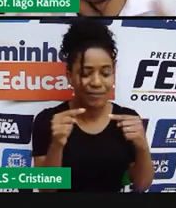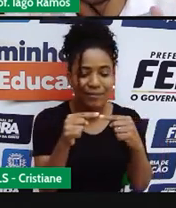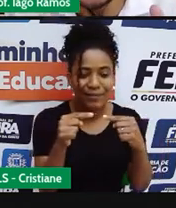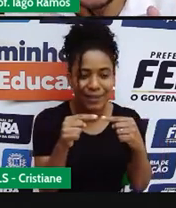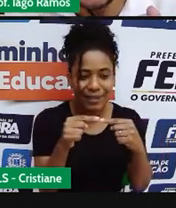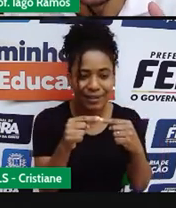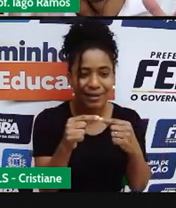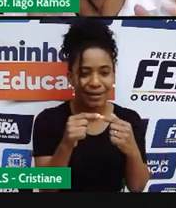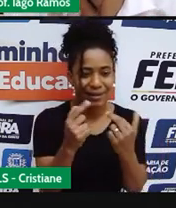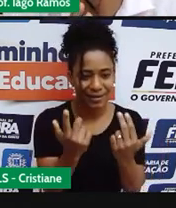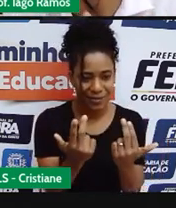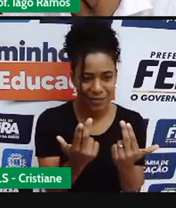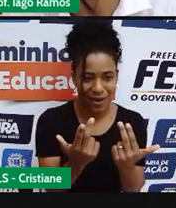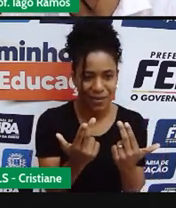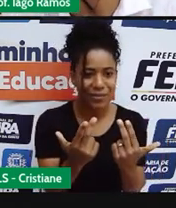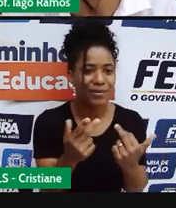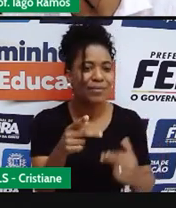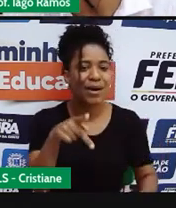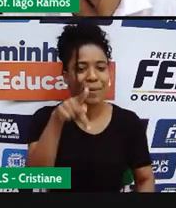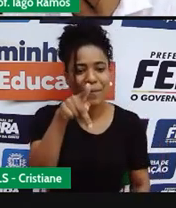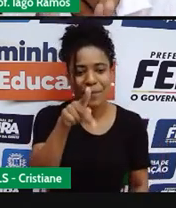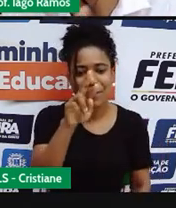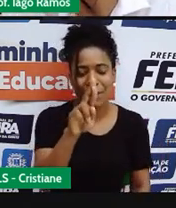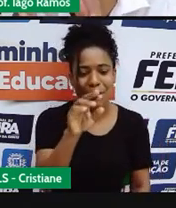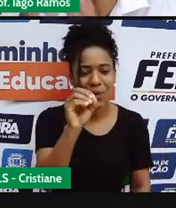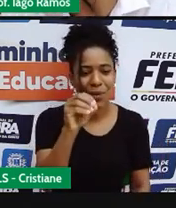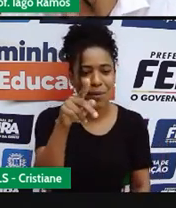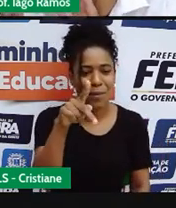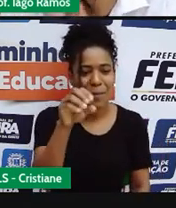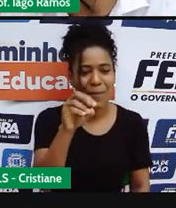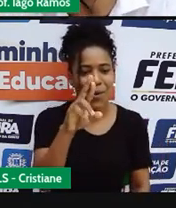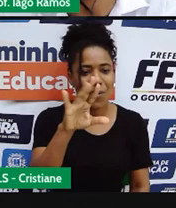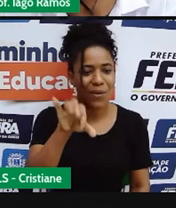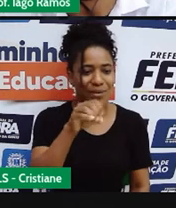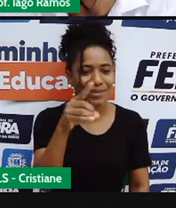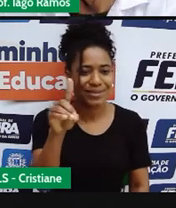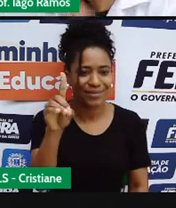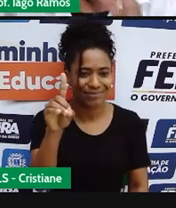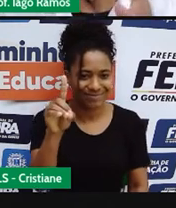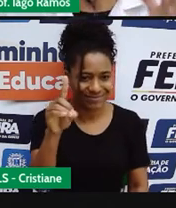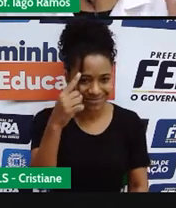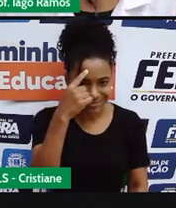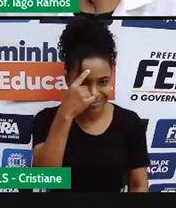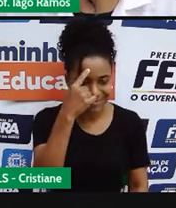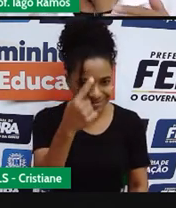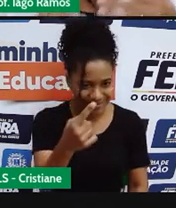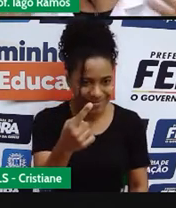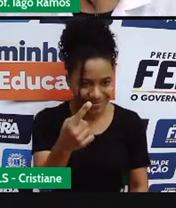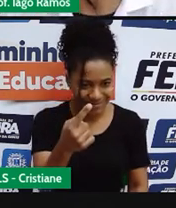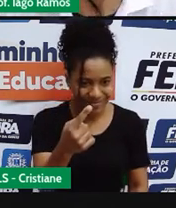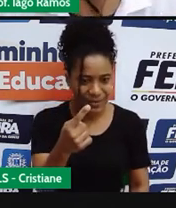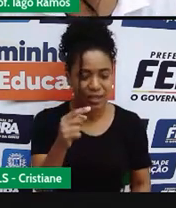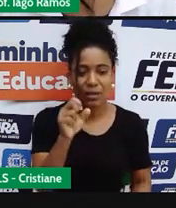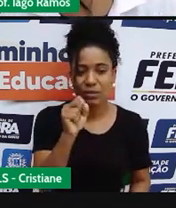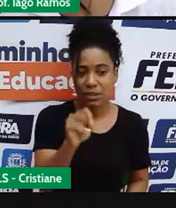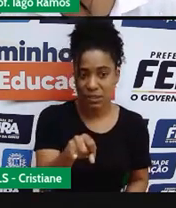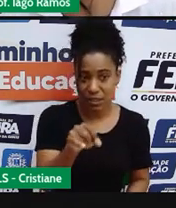as grandezas, está acontecendo uma proporcionalidade. E se acontece uma